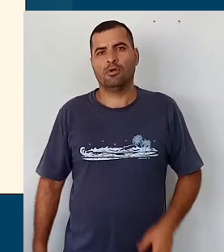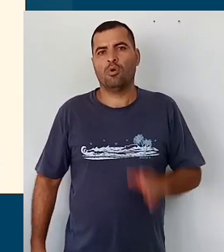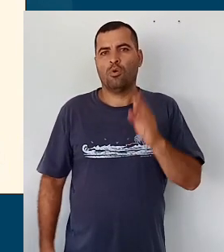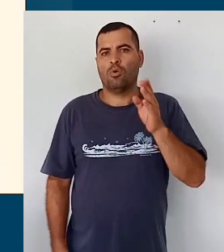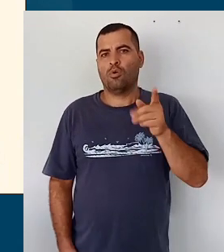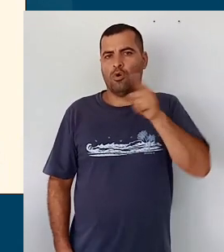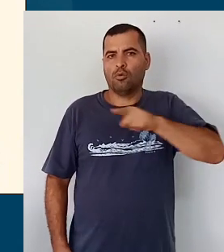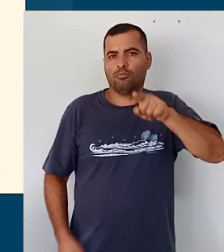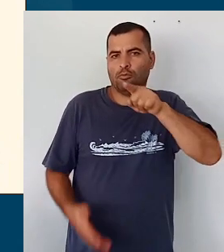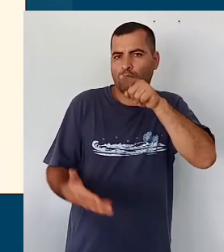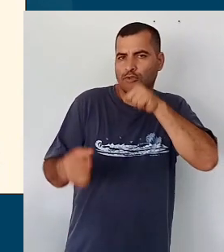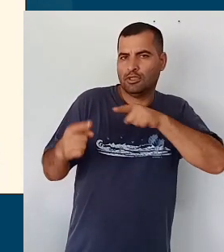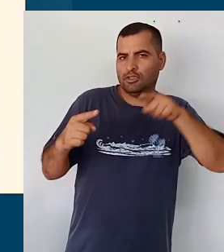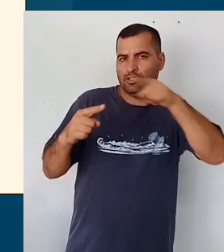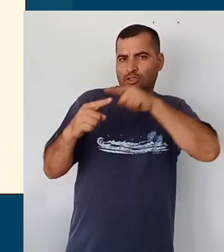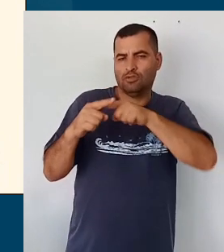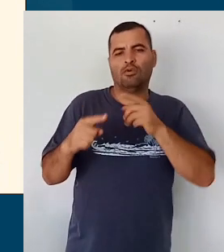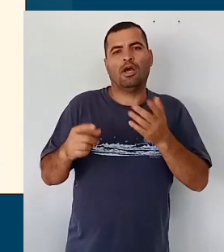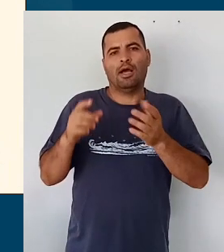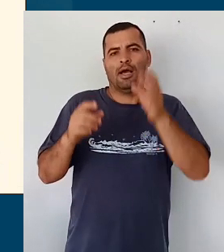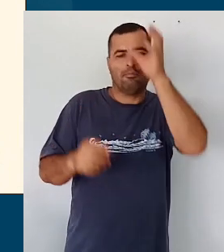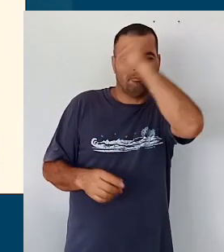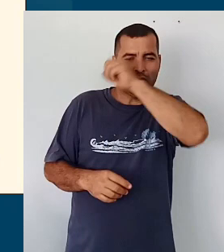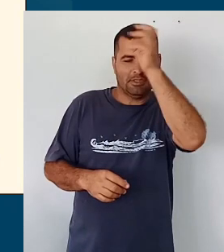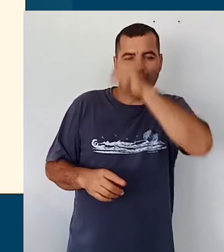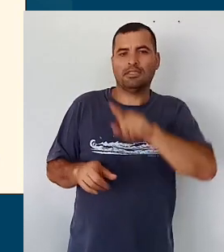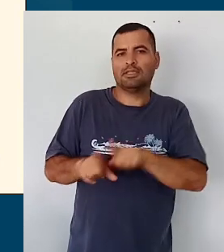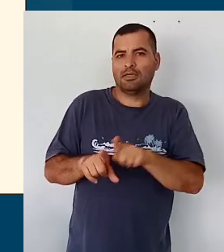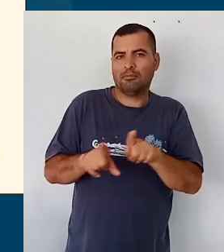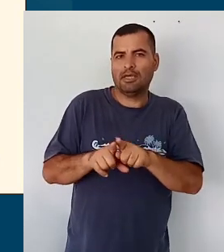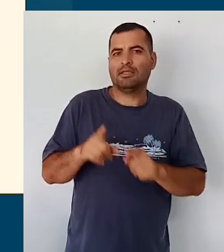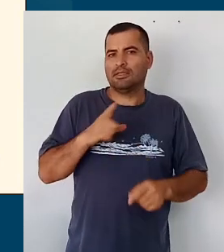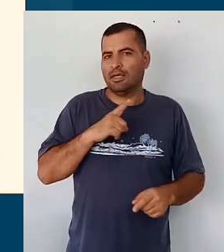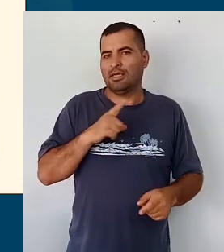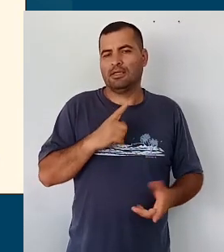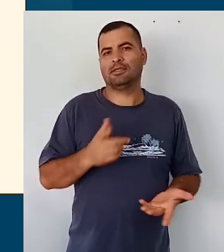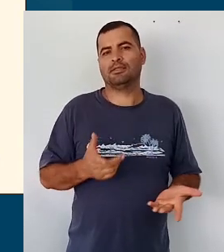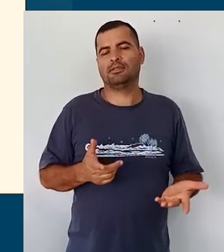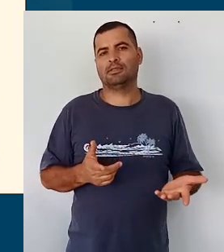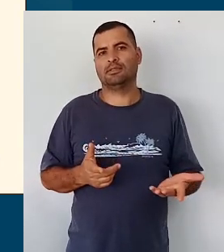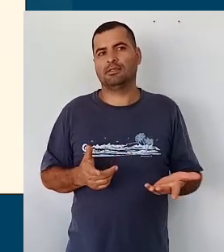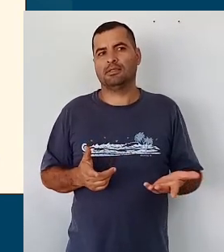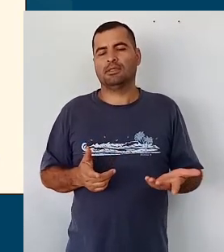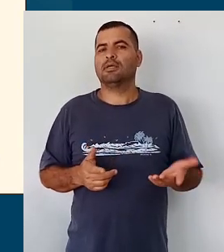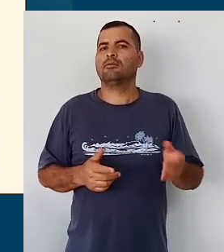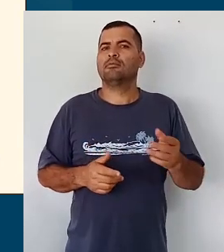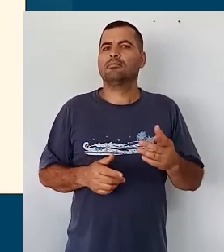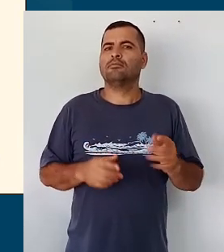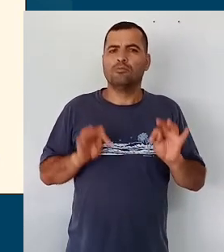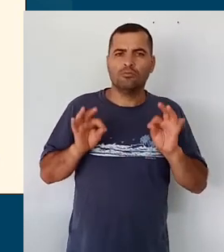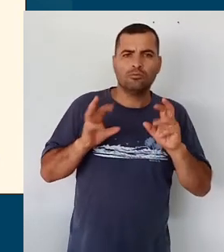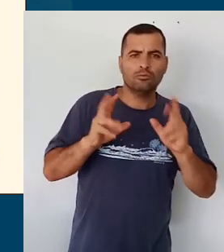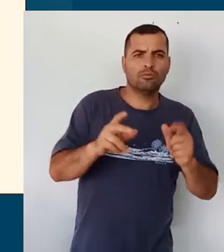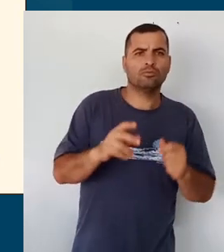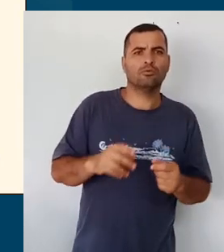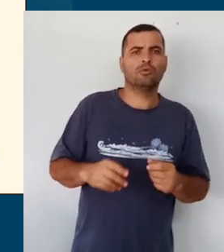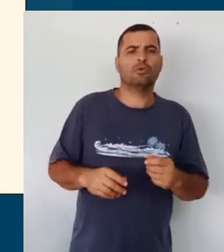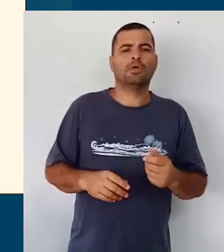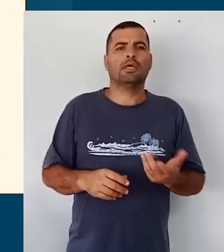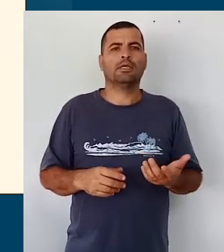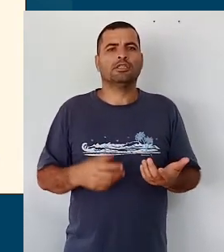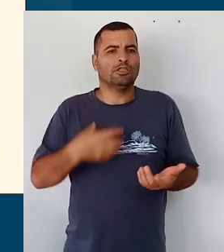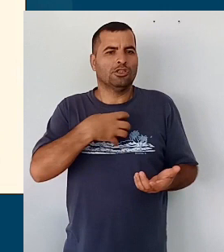objetivos de aprendizagem também estão aí na proposta e eles são considerados balizadores da prática